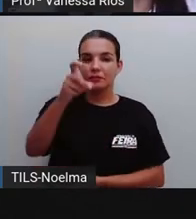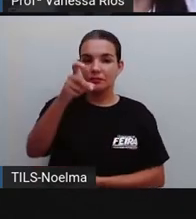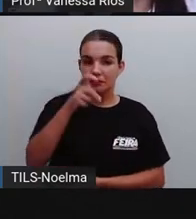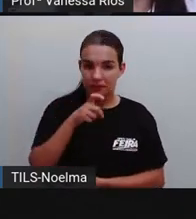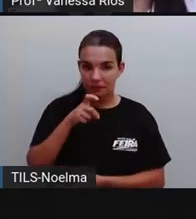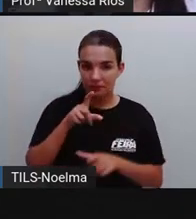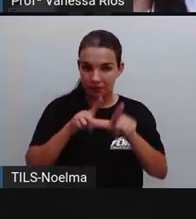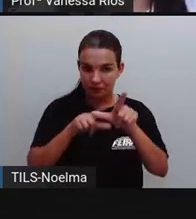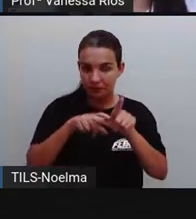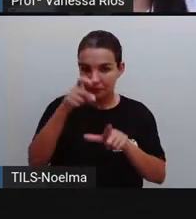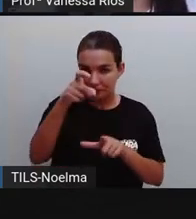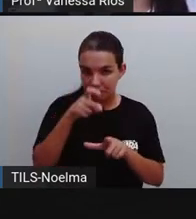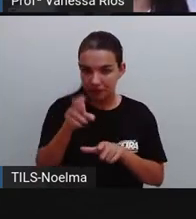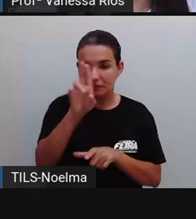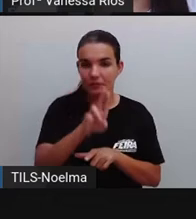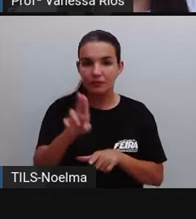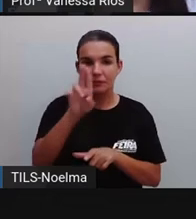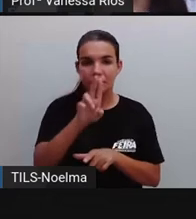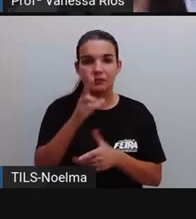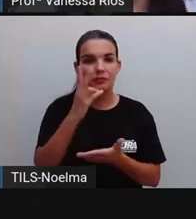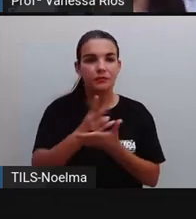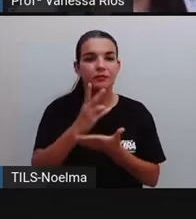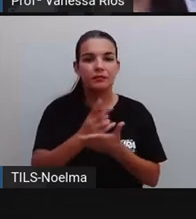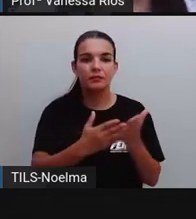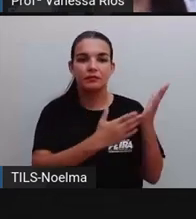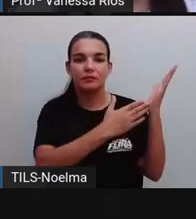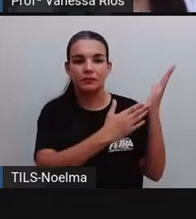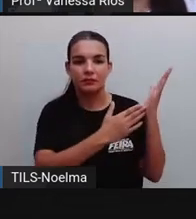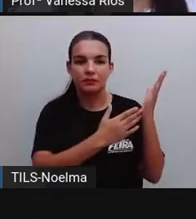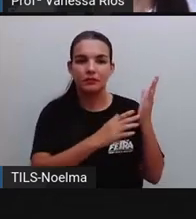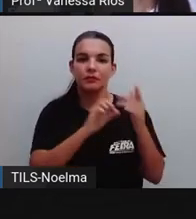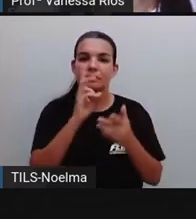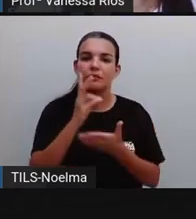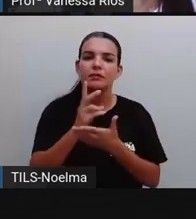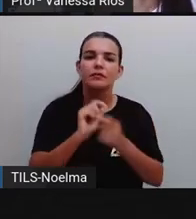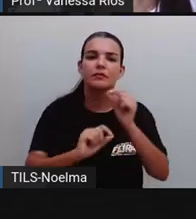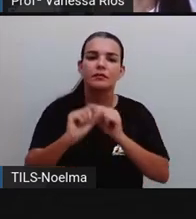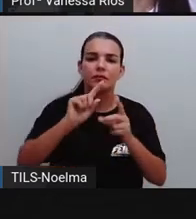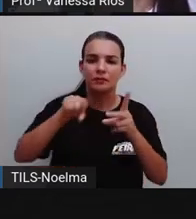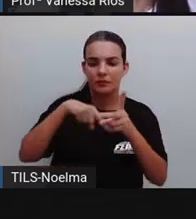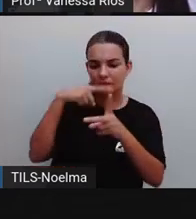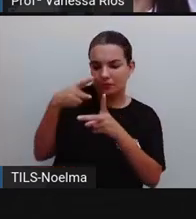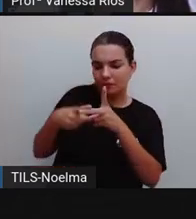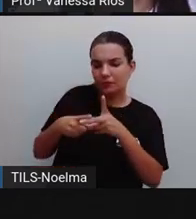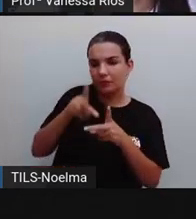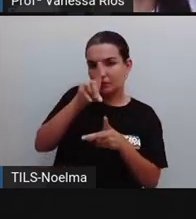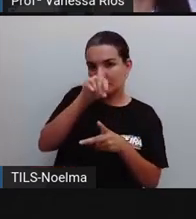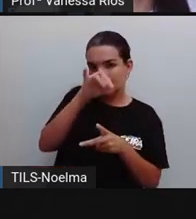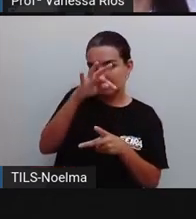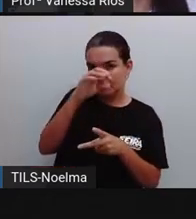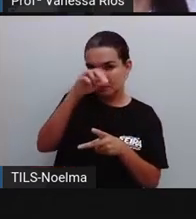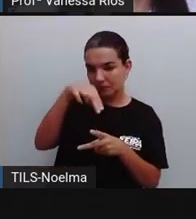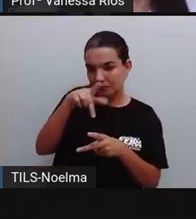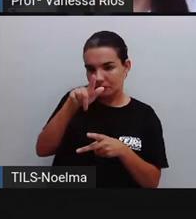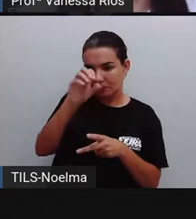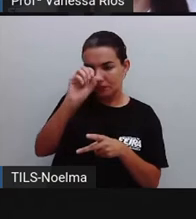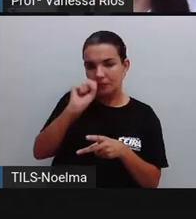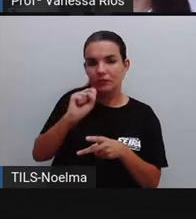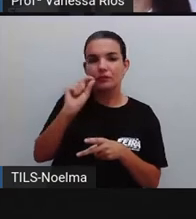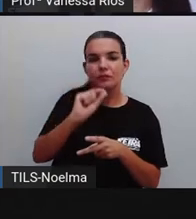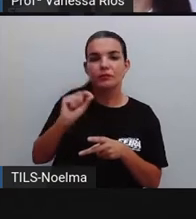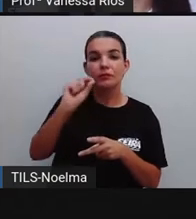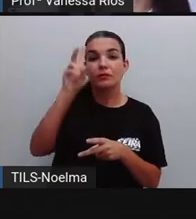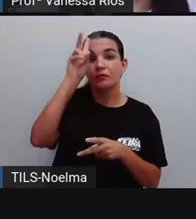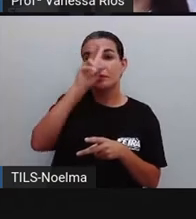utilizado nas seguintes situações. Geralmente depois dos ditongos, e aí os ditongos,